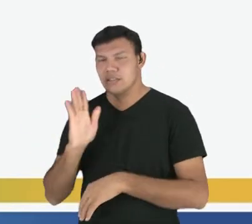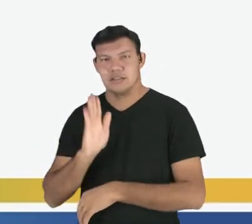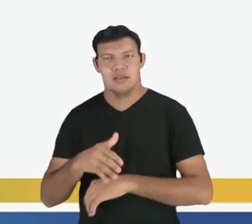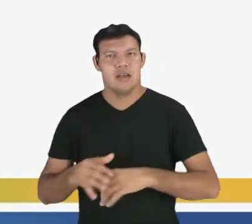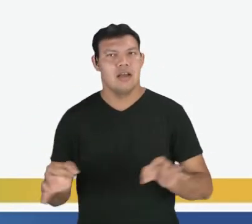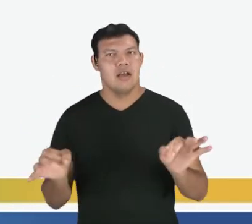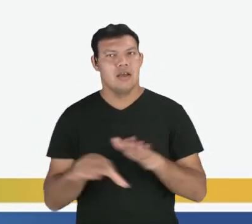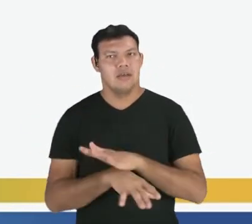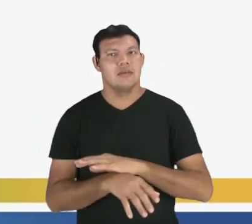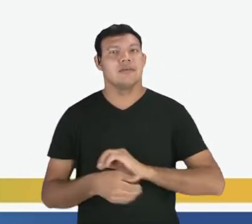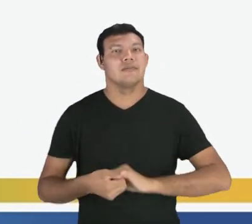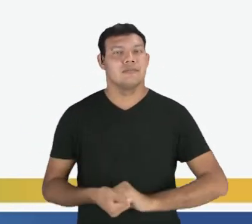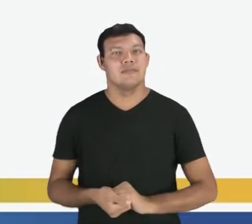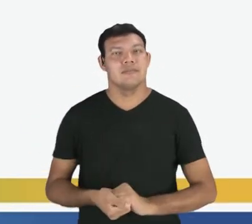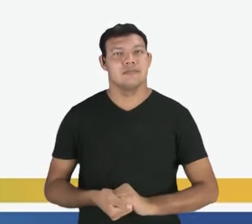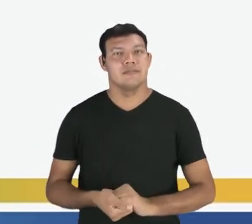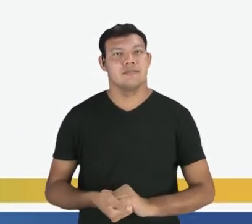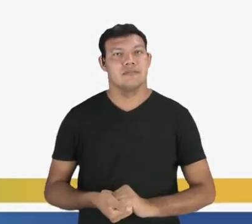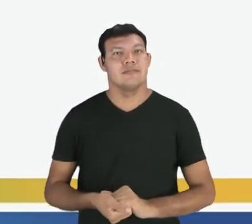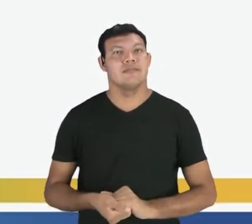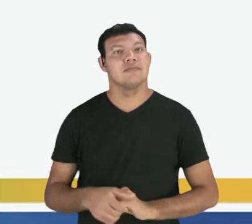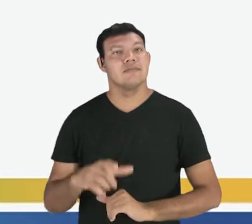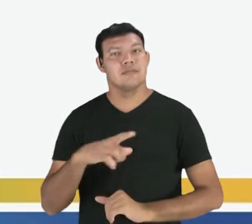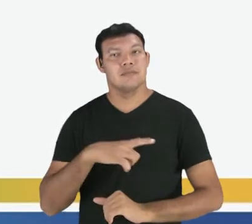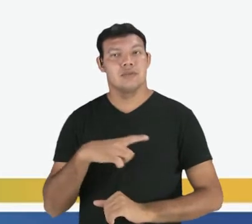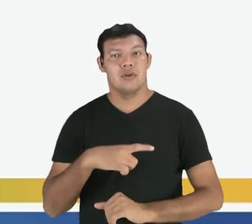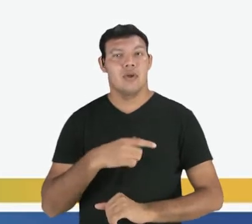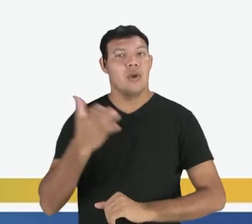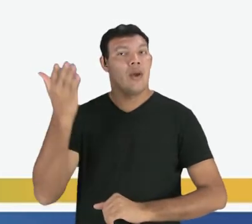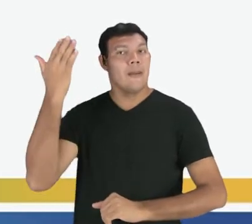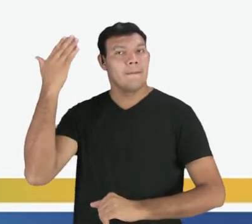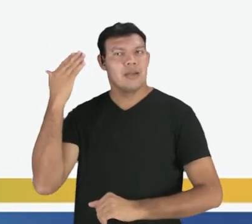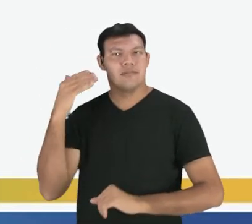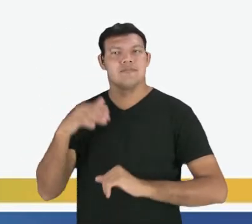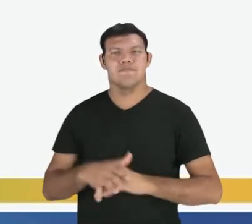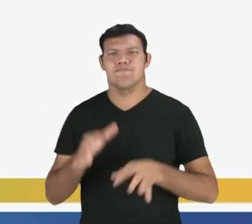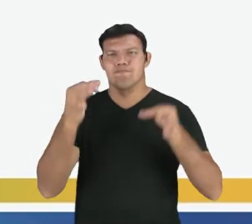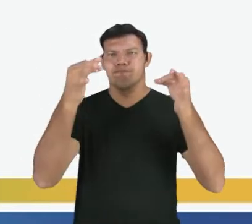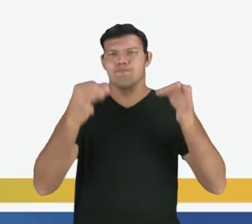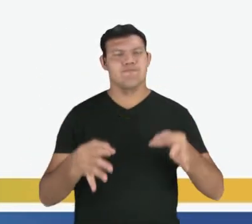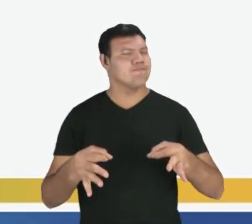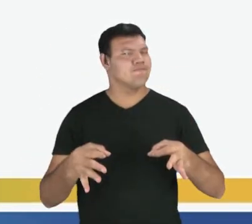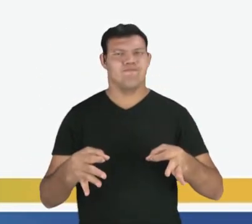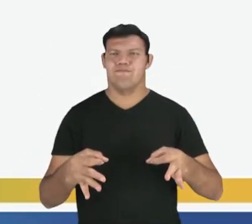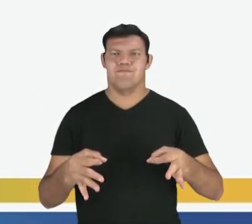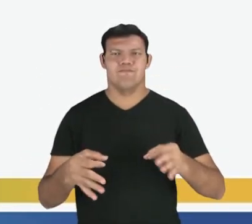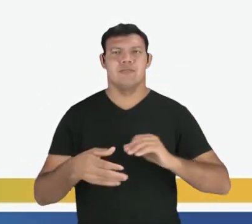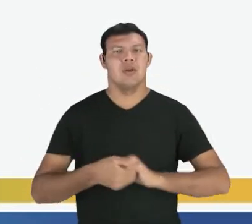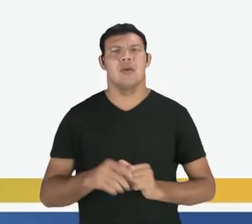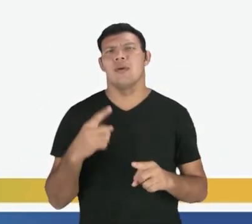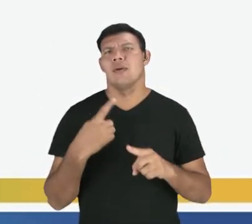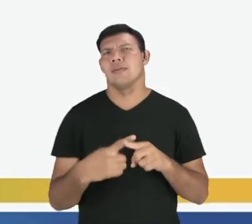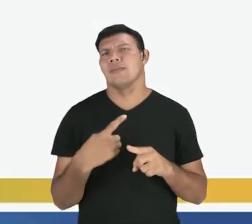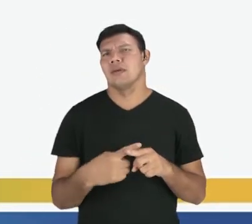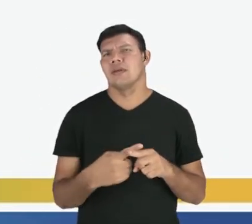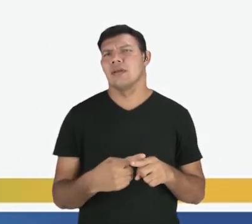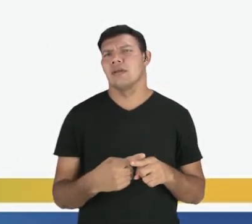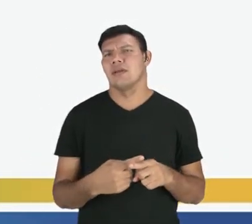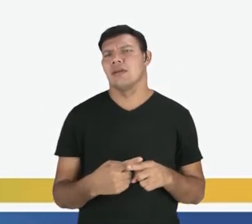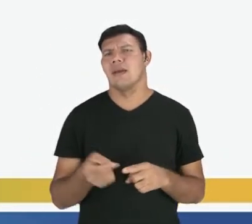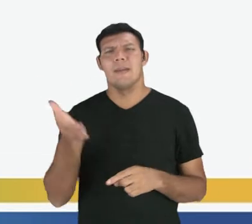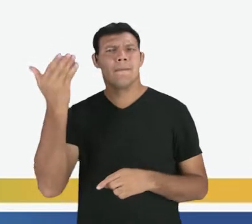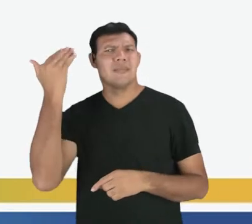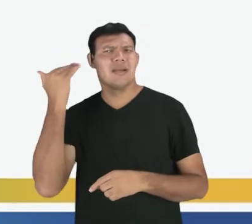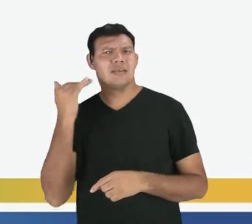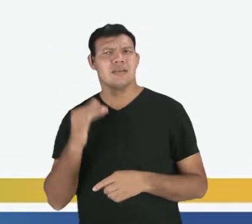acabada. Abaixo, nós temos o pretérito imperfeito do indicativo. Por que que esse passado,